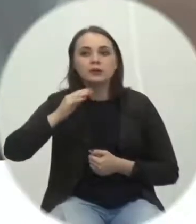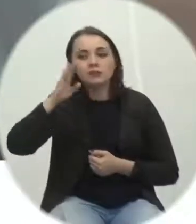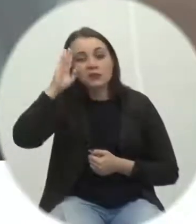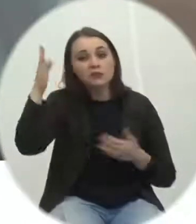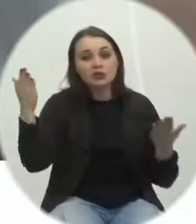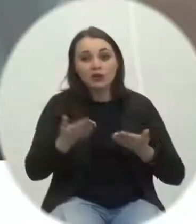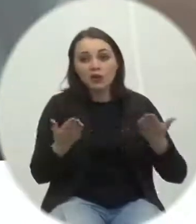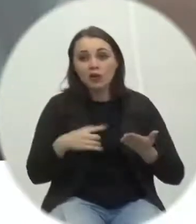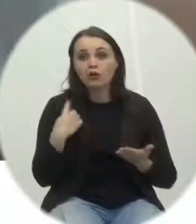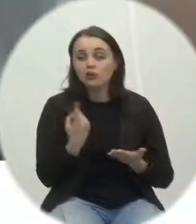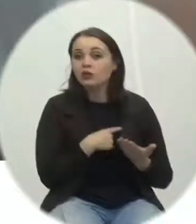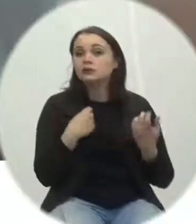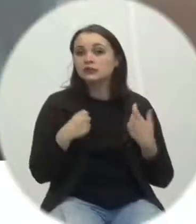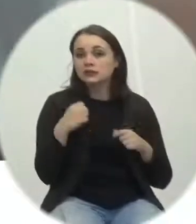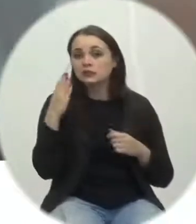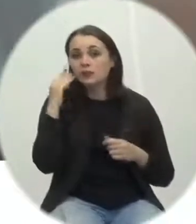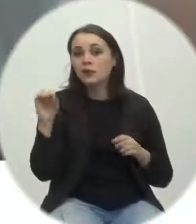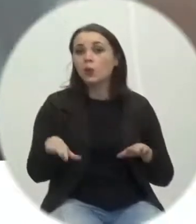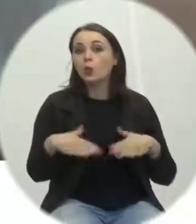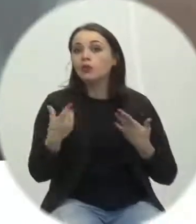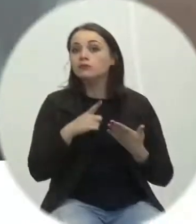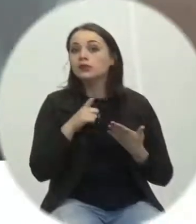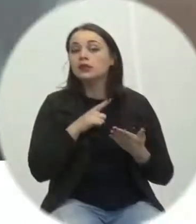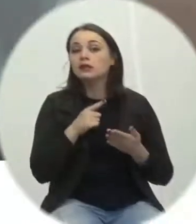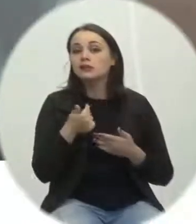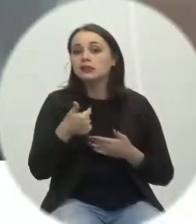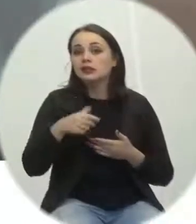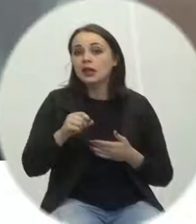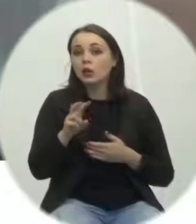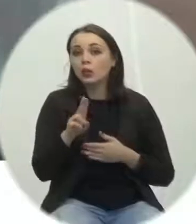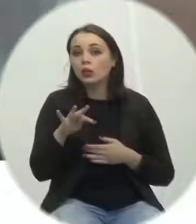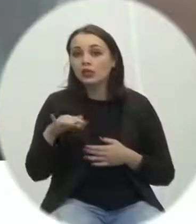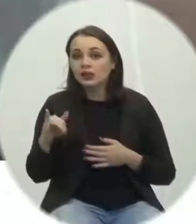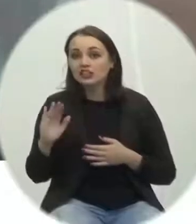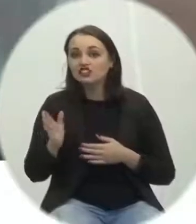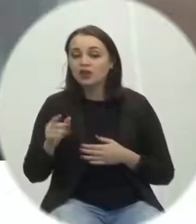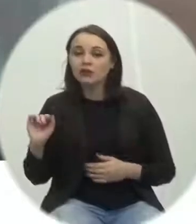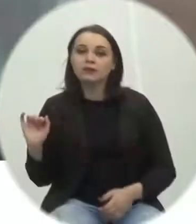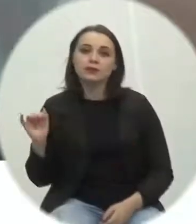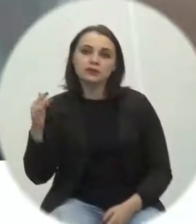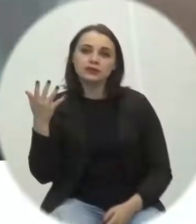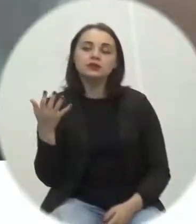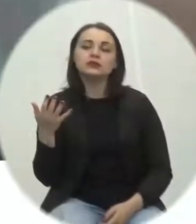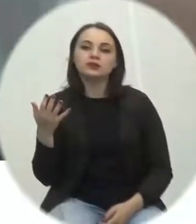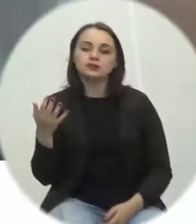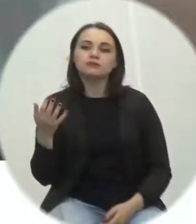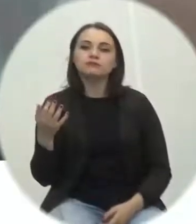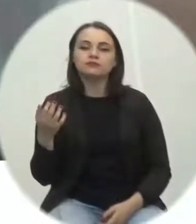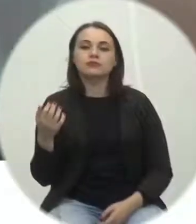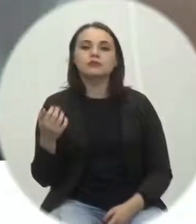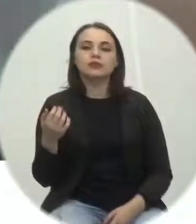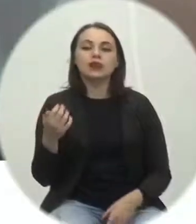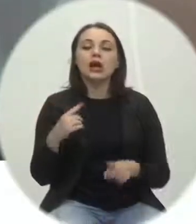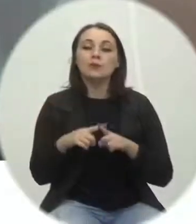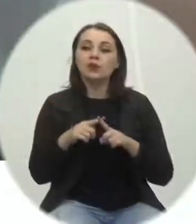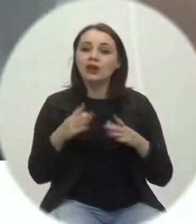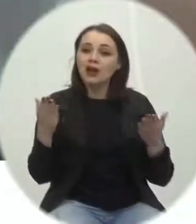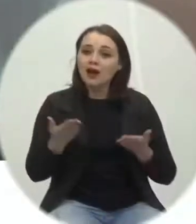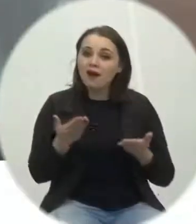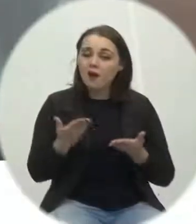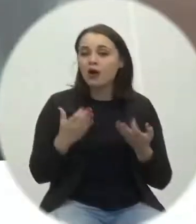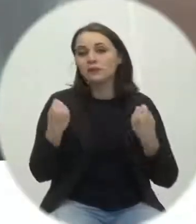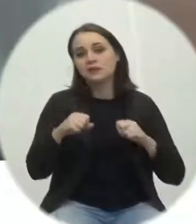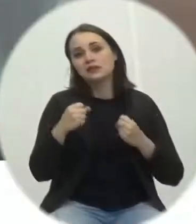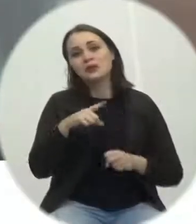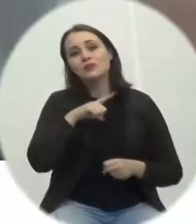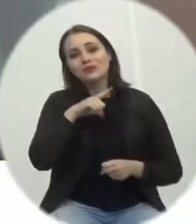teremos essas 10 primeiras UTIs já em funcionamento em decorrência exatamente da necessidade que estamos